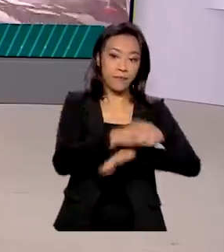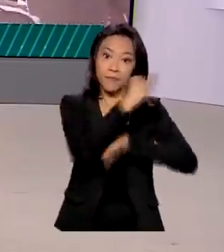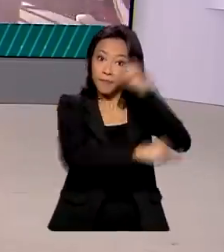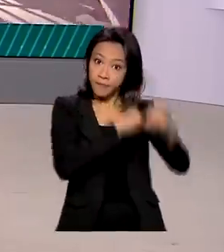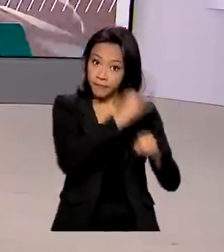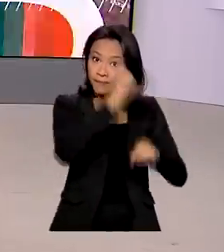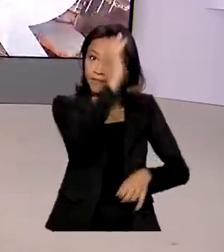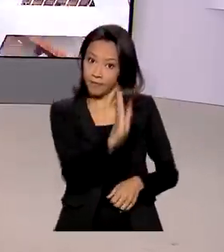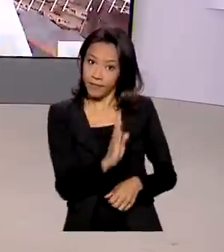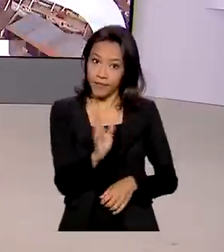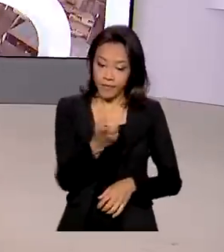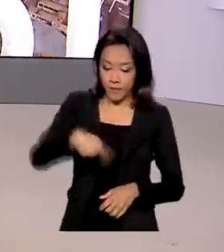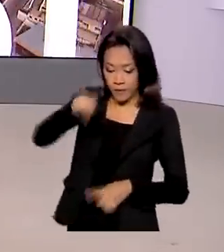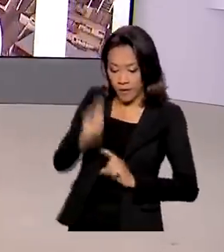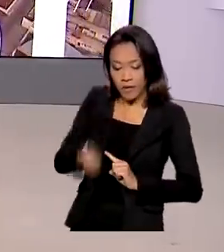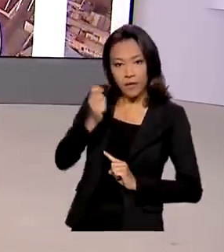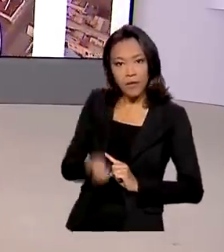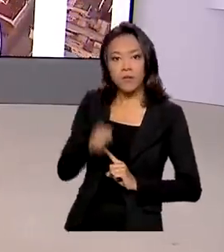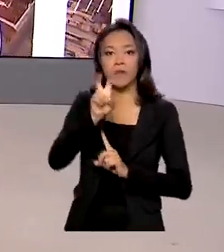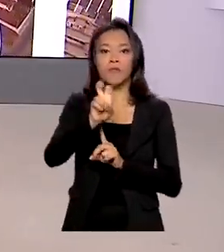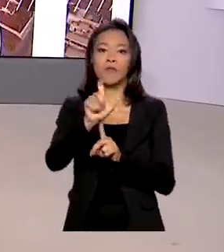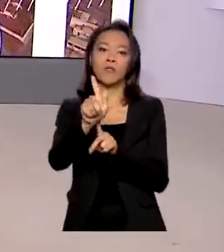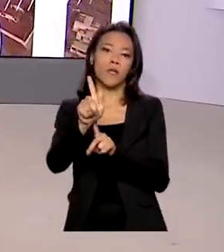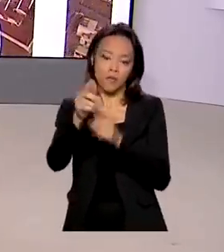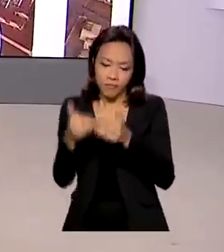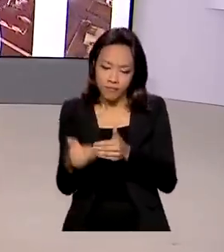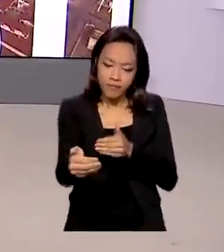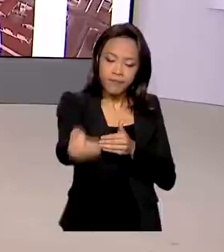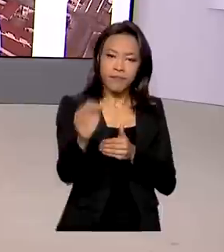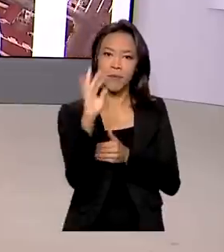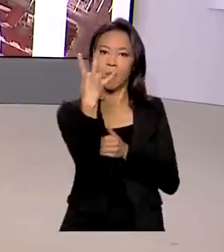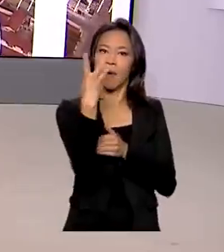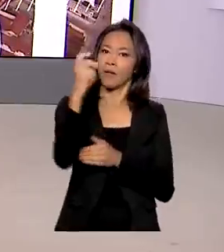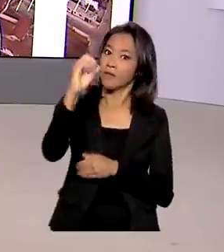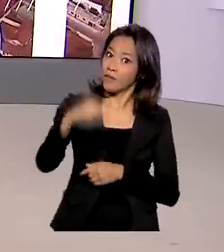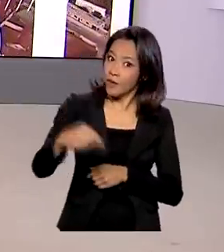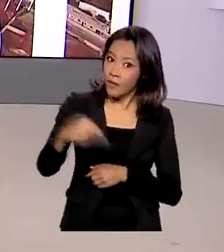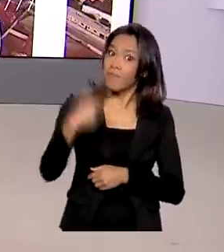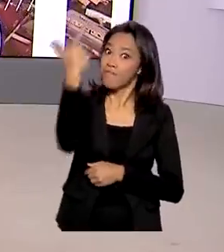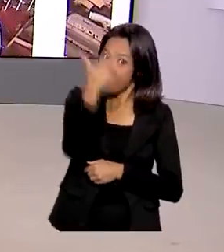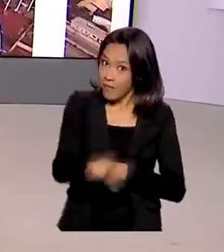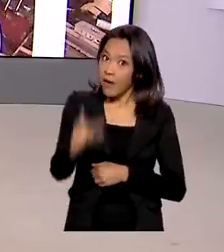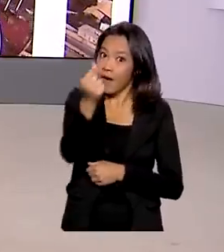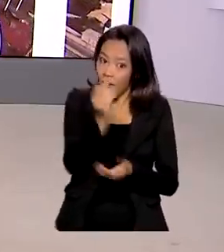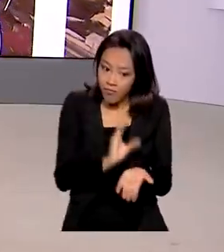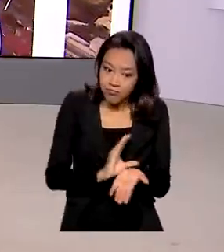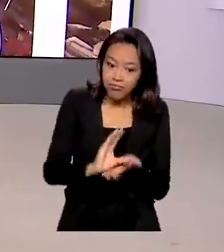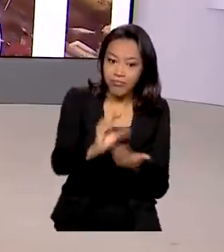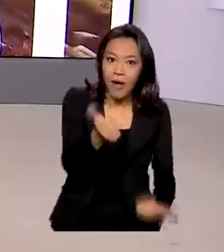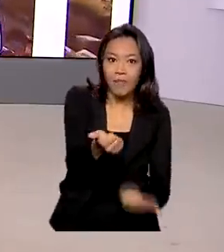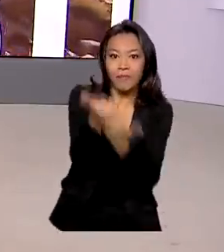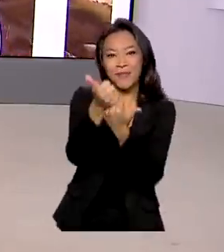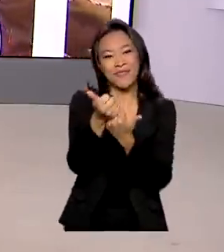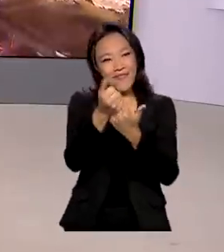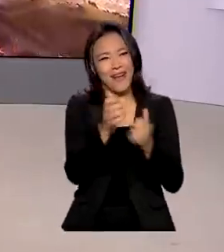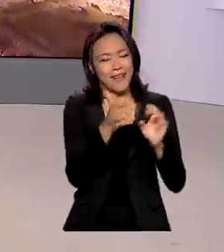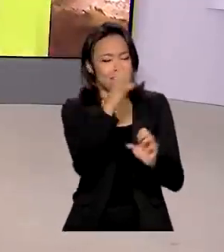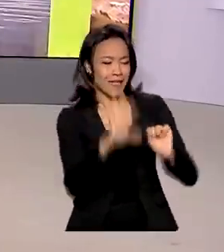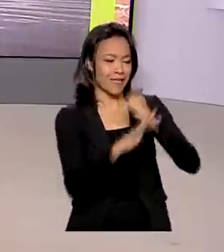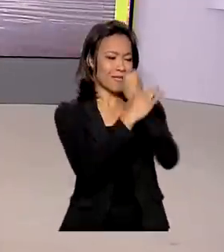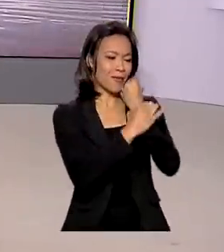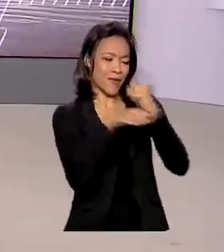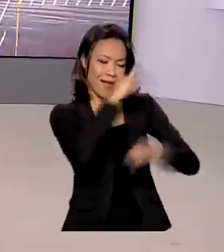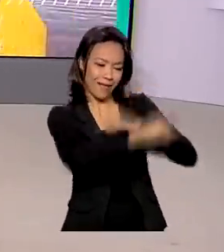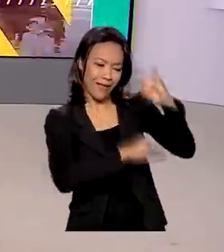Com o leilão do 5G previsto para 4 de novembro, mais investimentos vão garantir conectividade, mesmo nos